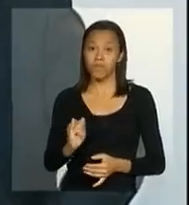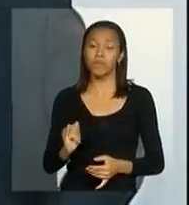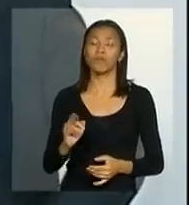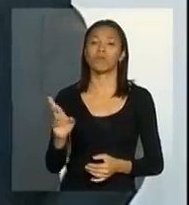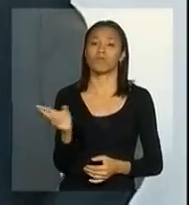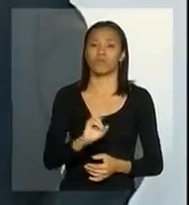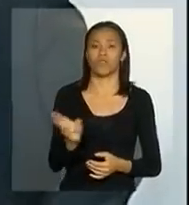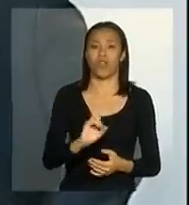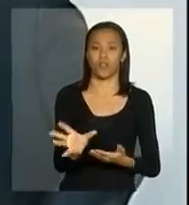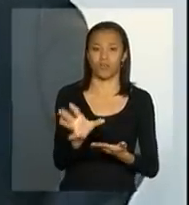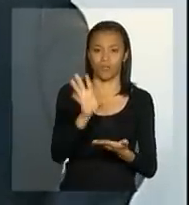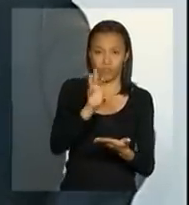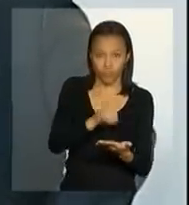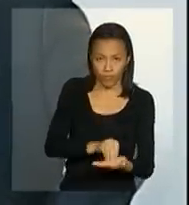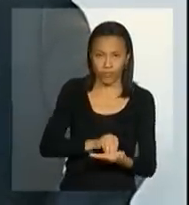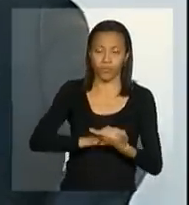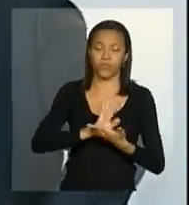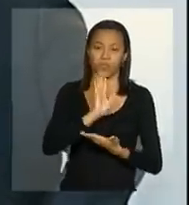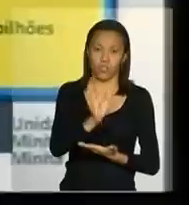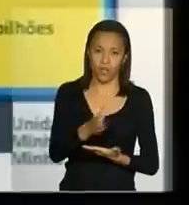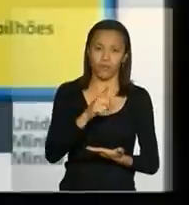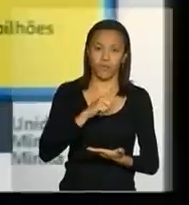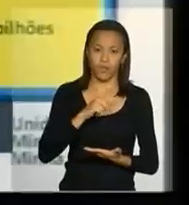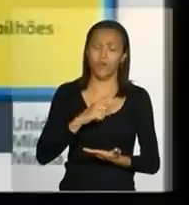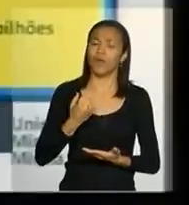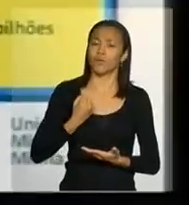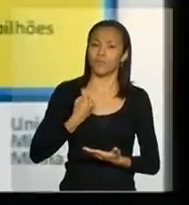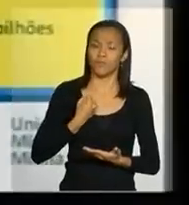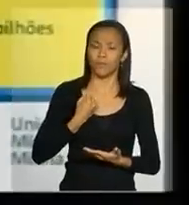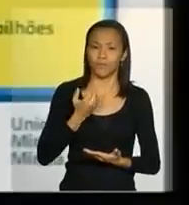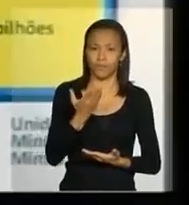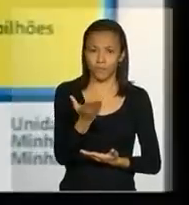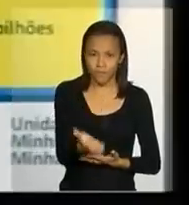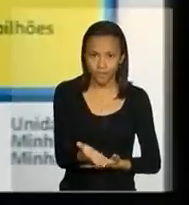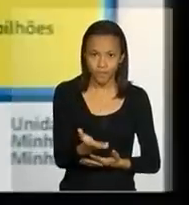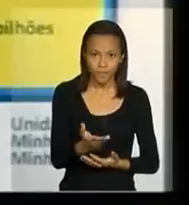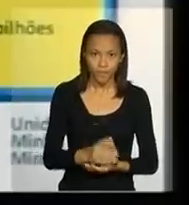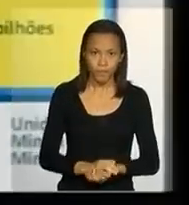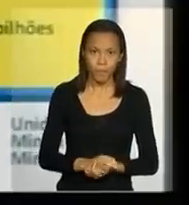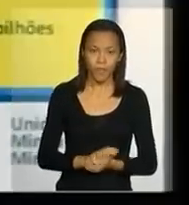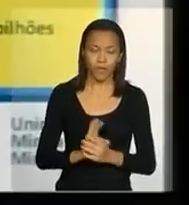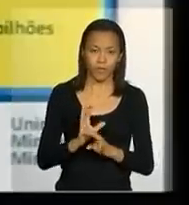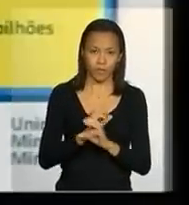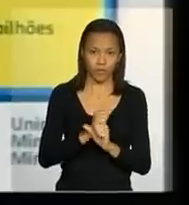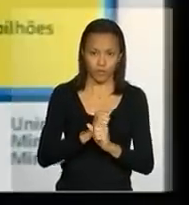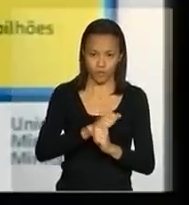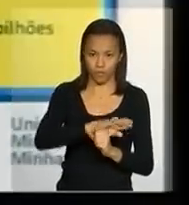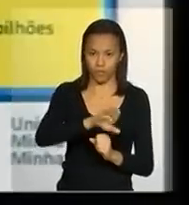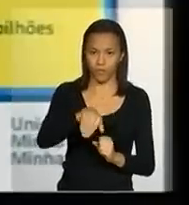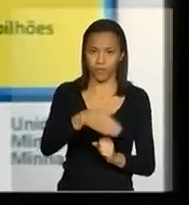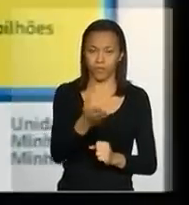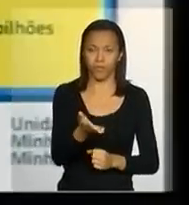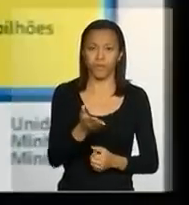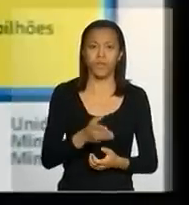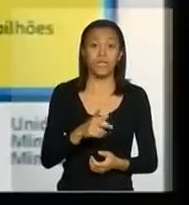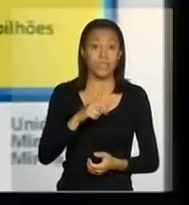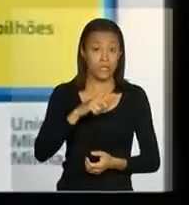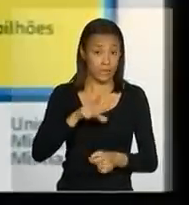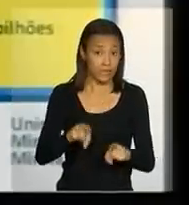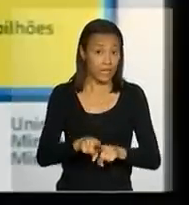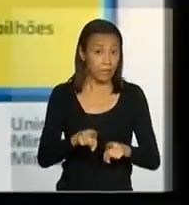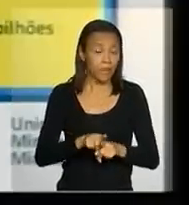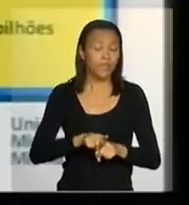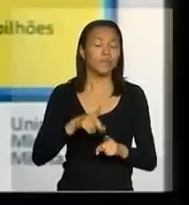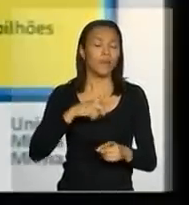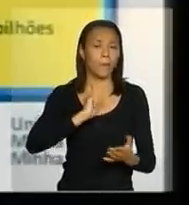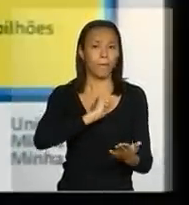houve veiculação de números bastante inferiores a esse total e o pagamento